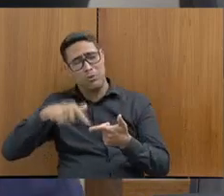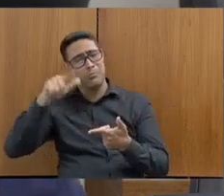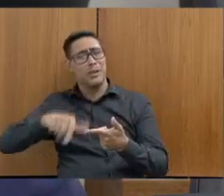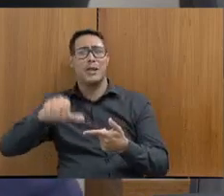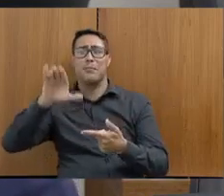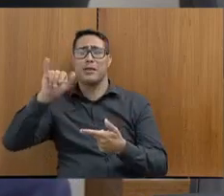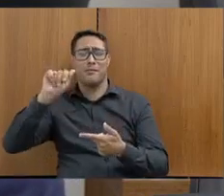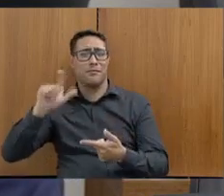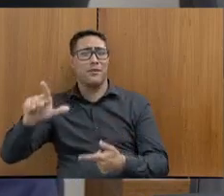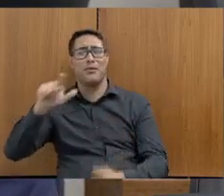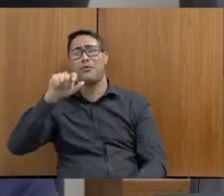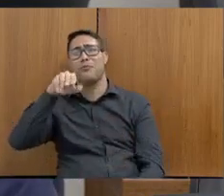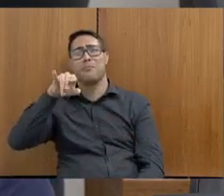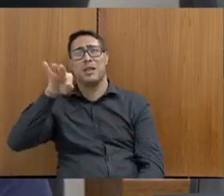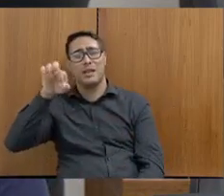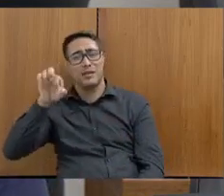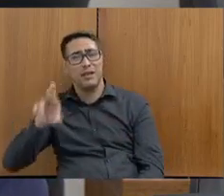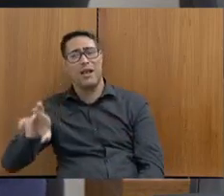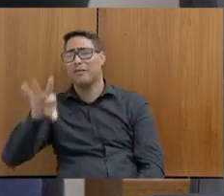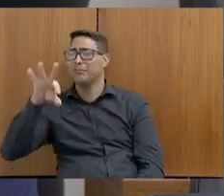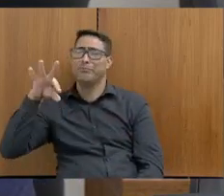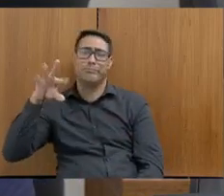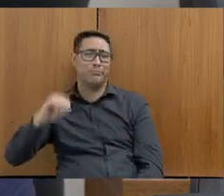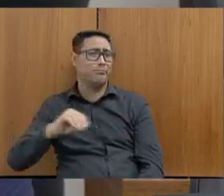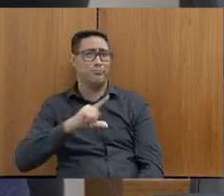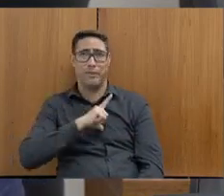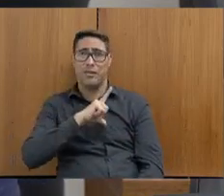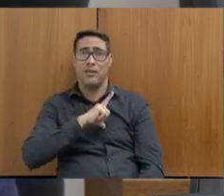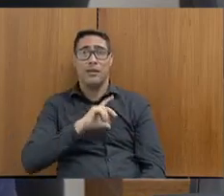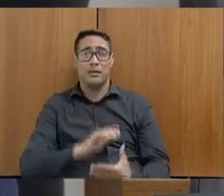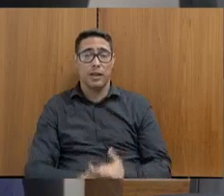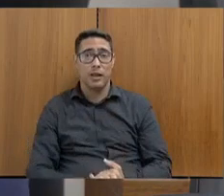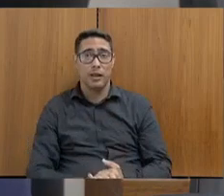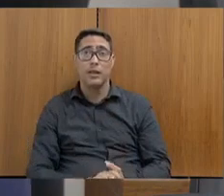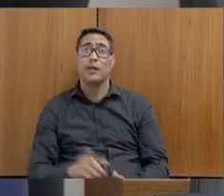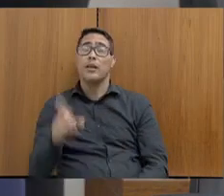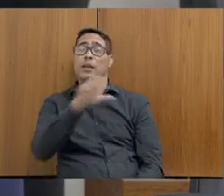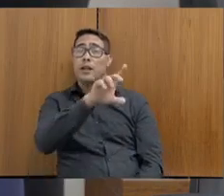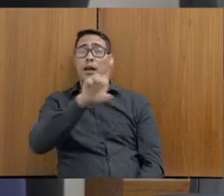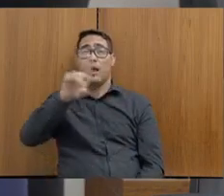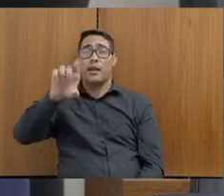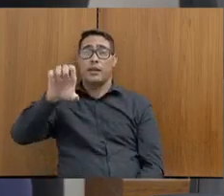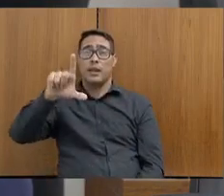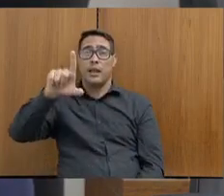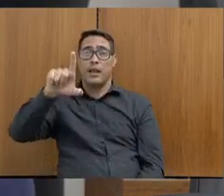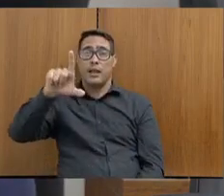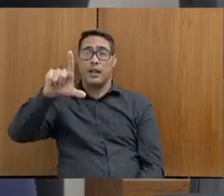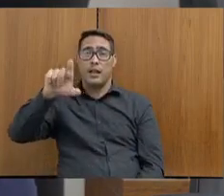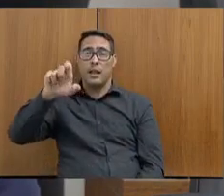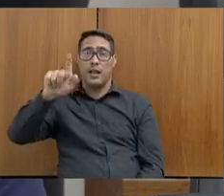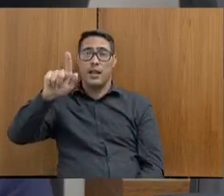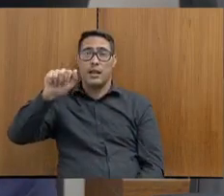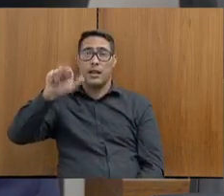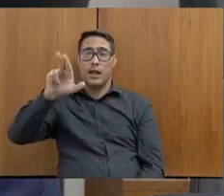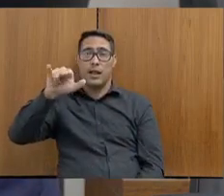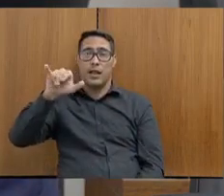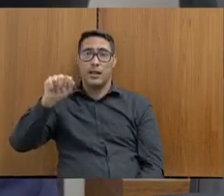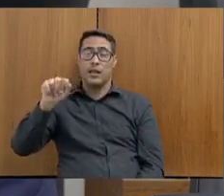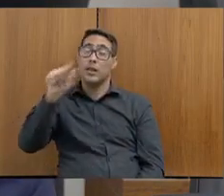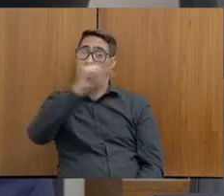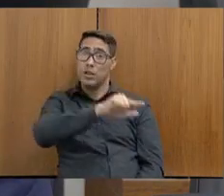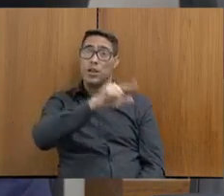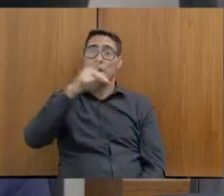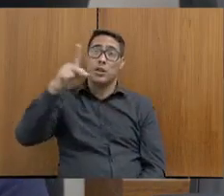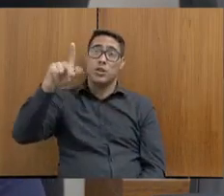segurança pública, na verdade. Dou um exemplo crasso aqui, que é a delegacia nossa de plantão de Birité,